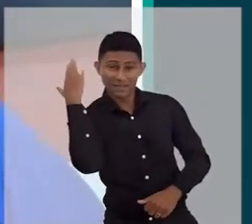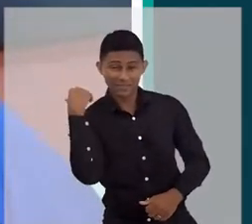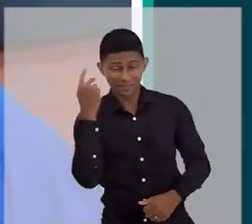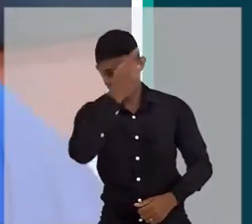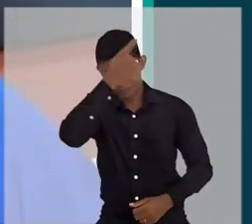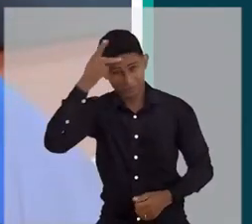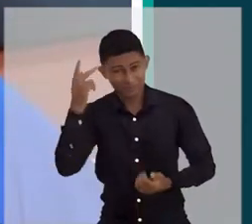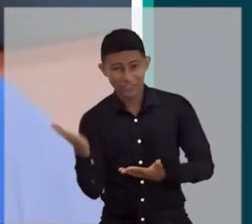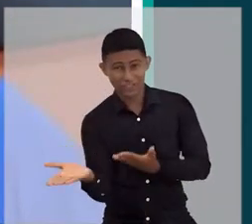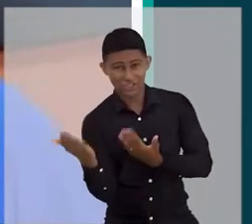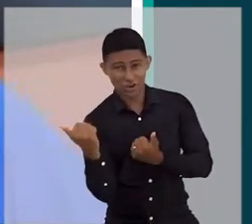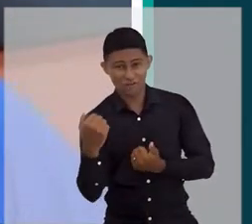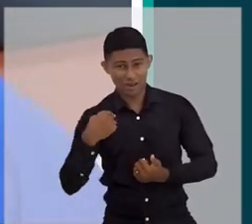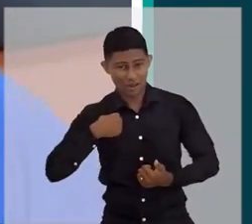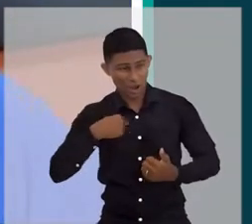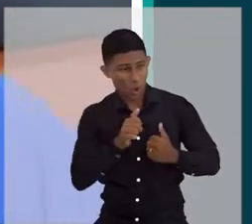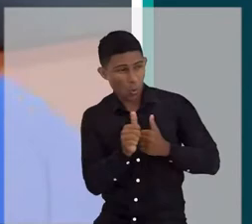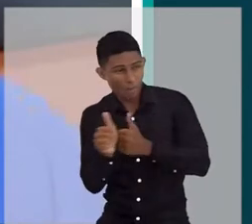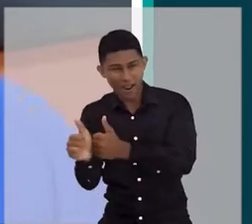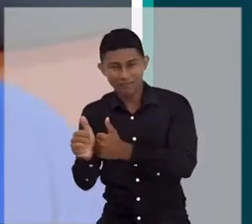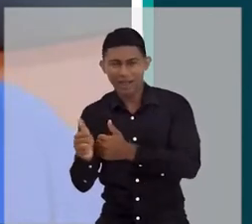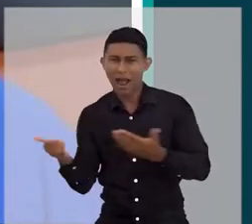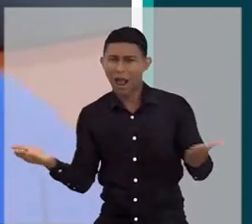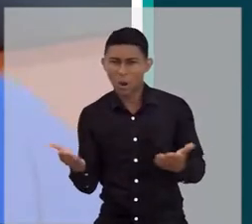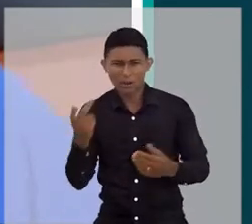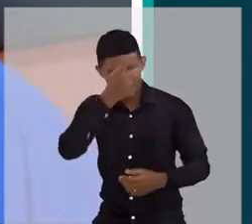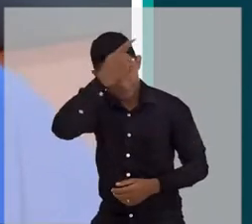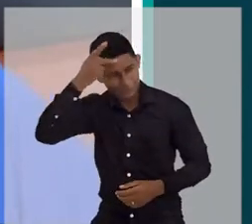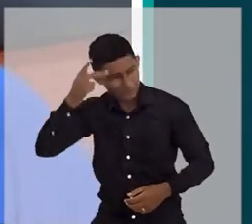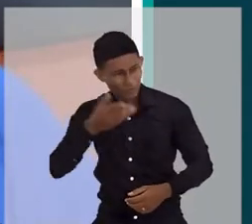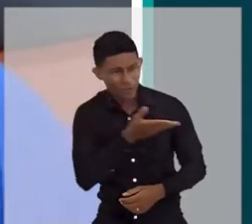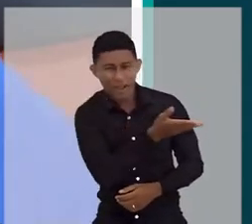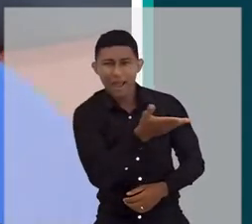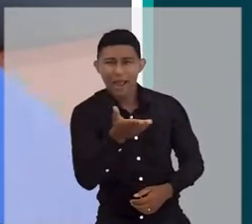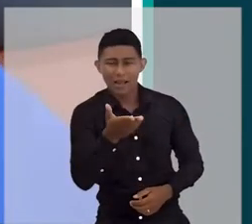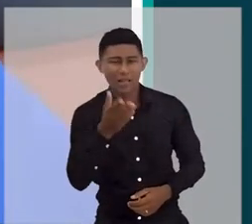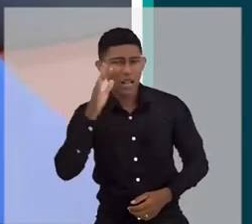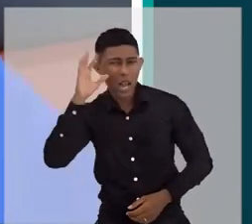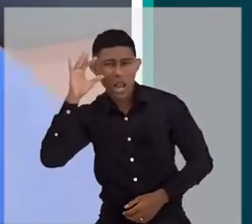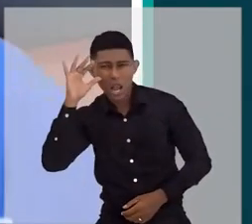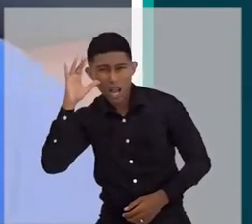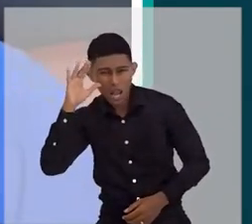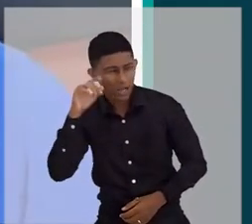quando eu entrei na internet, eram pessoas mais jovens, agora as pessoas estão